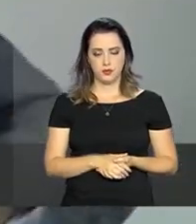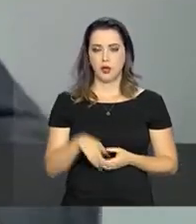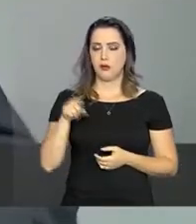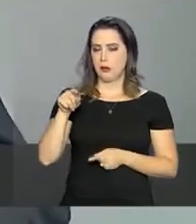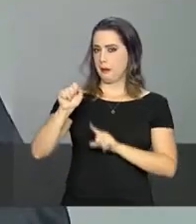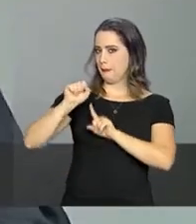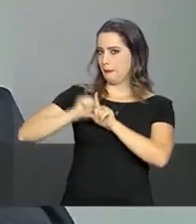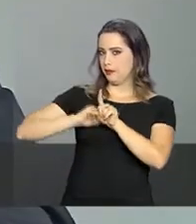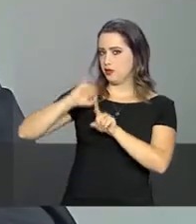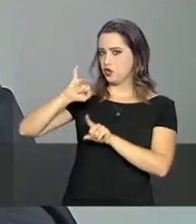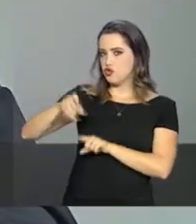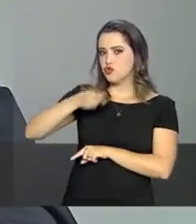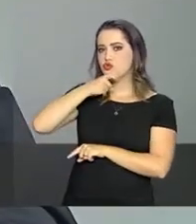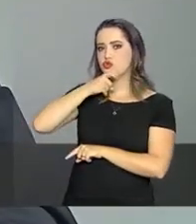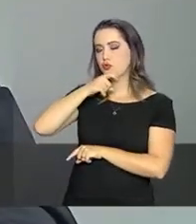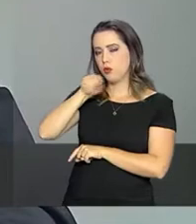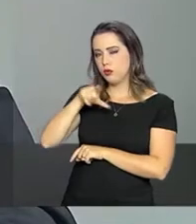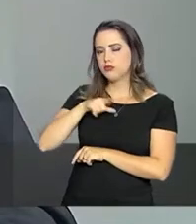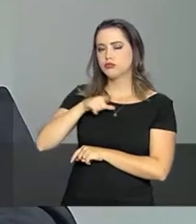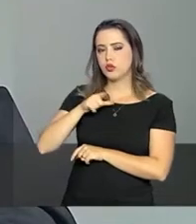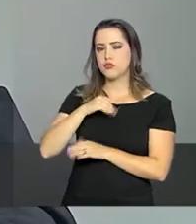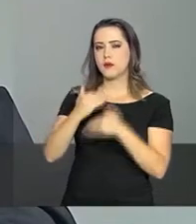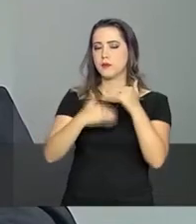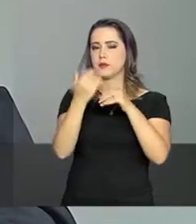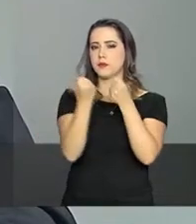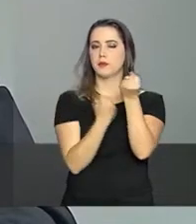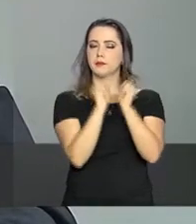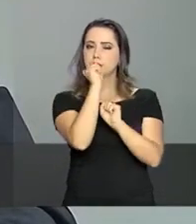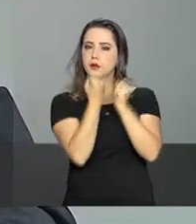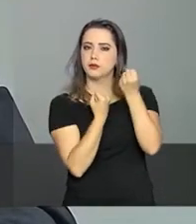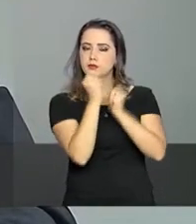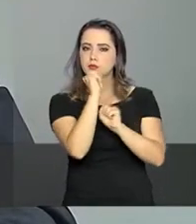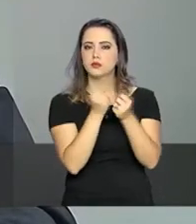julho, nós tivemos aí o desempenho da indústria,